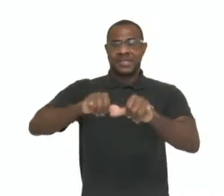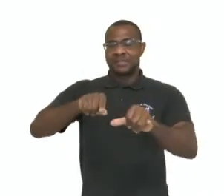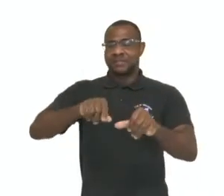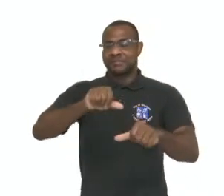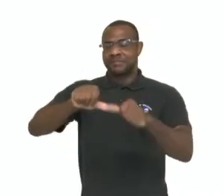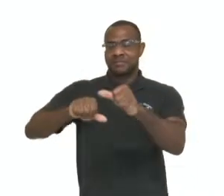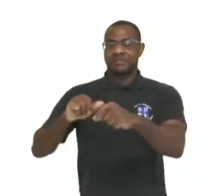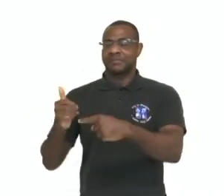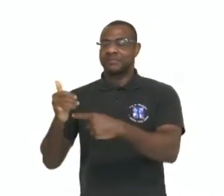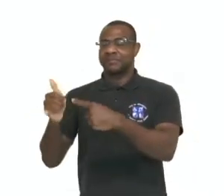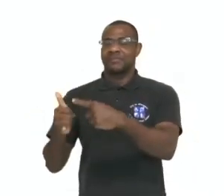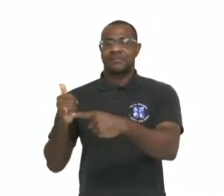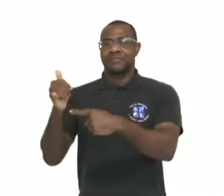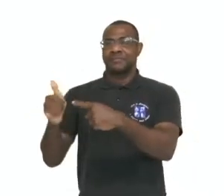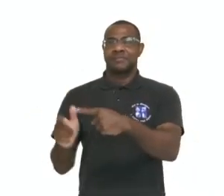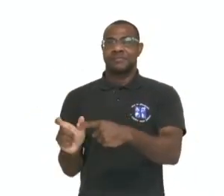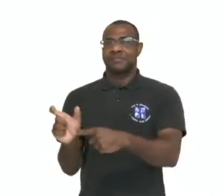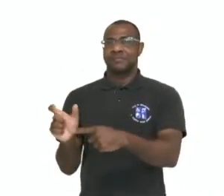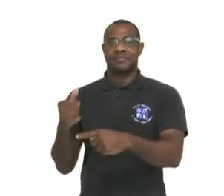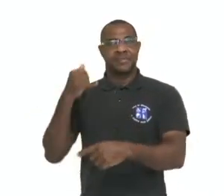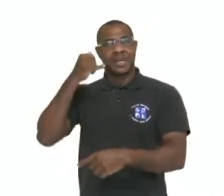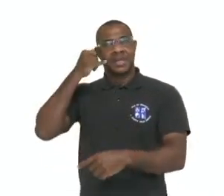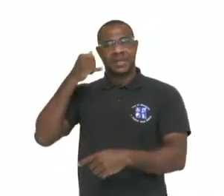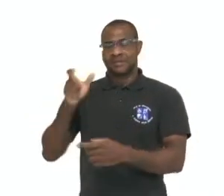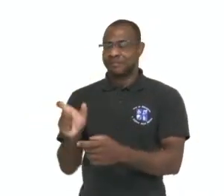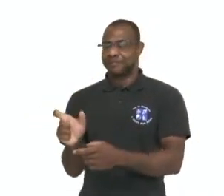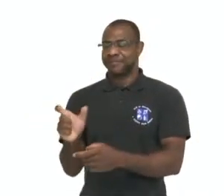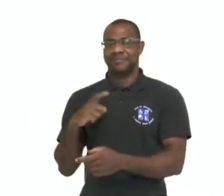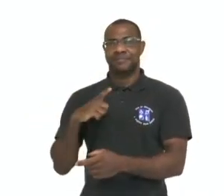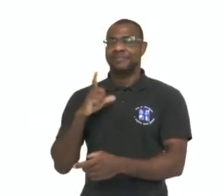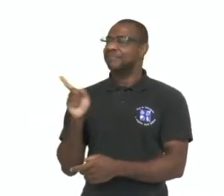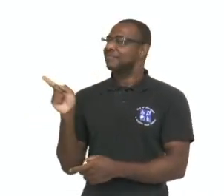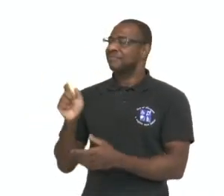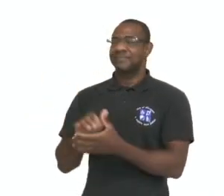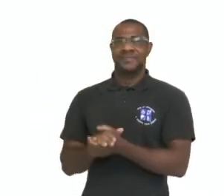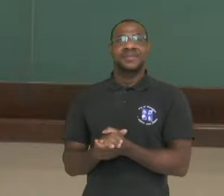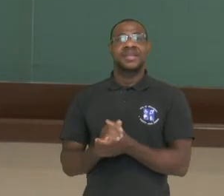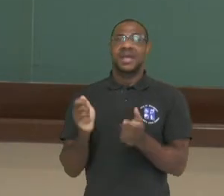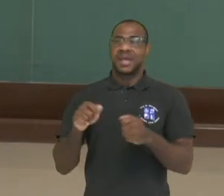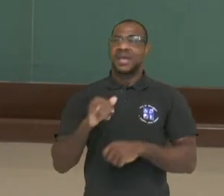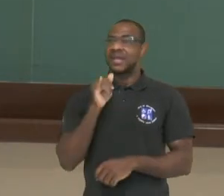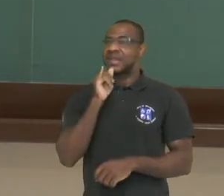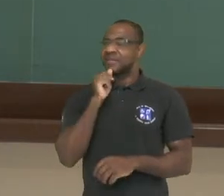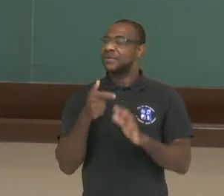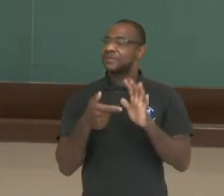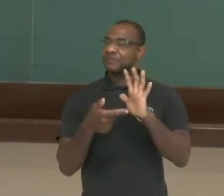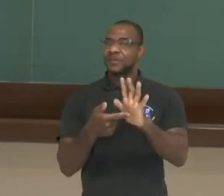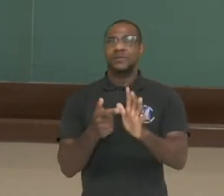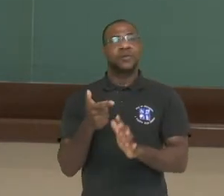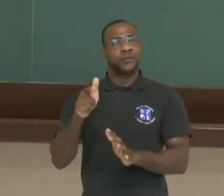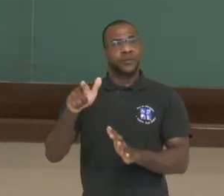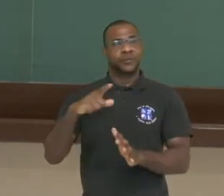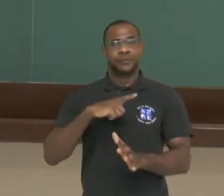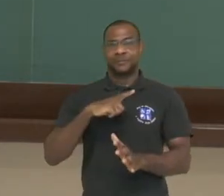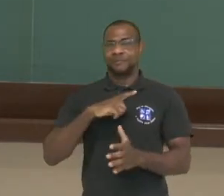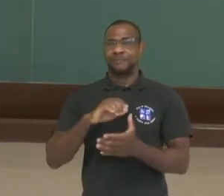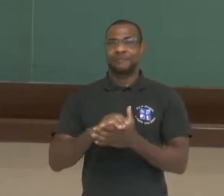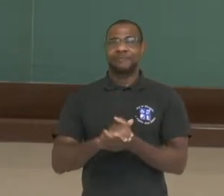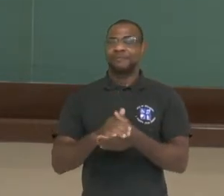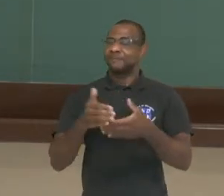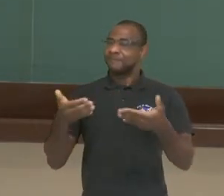elétrica, né? Pilhas, né? Baterias de celulares, então, são exemplos, então, outros exemplos. Muito bem.